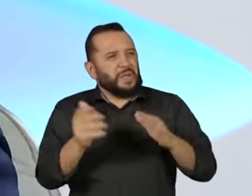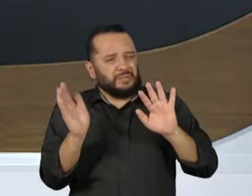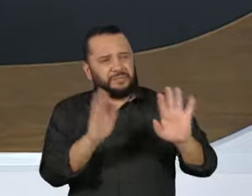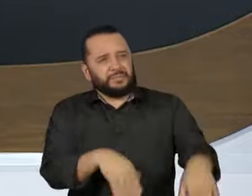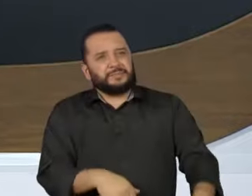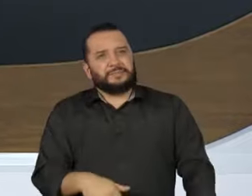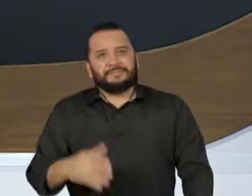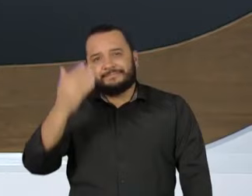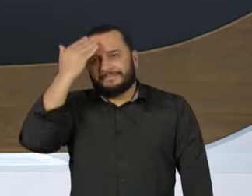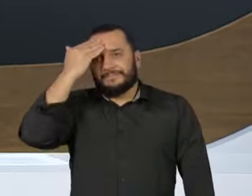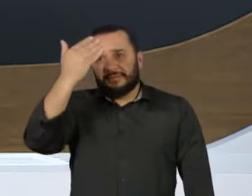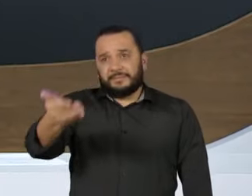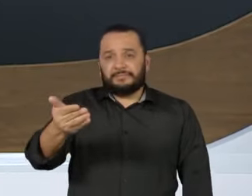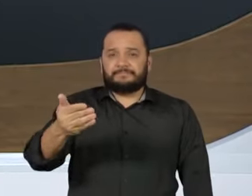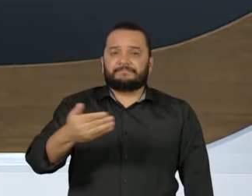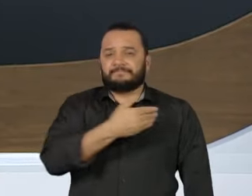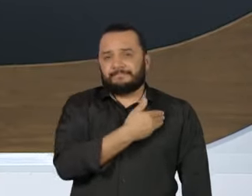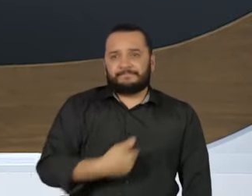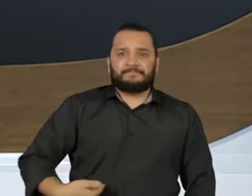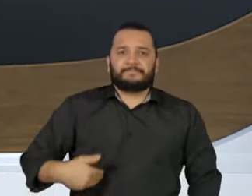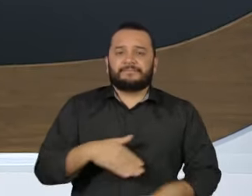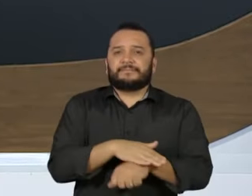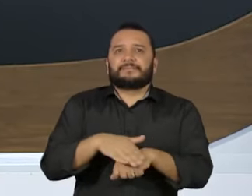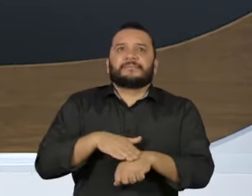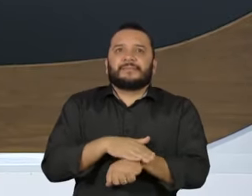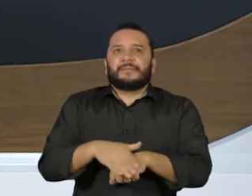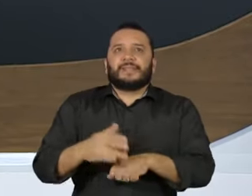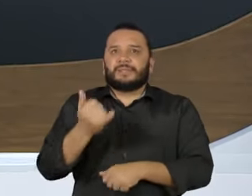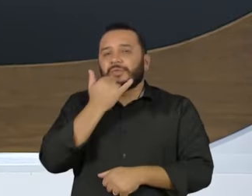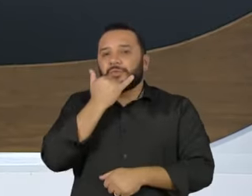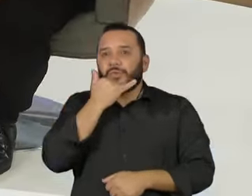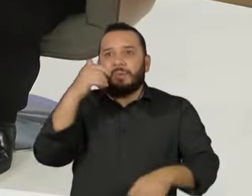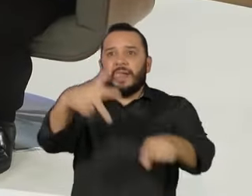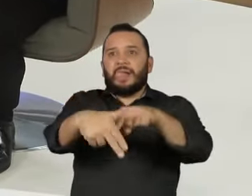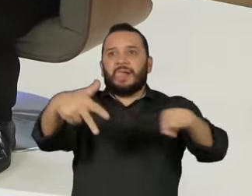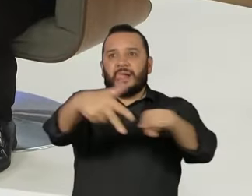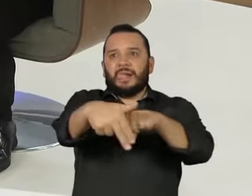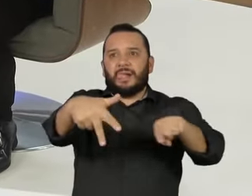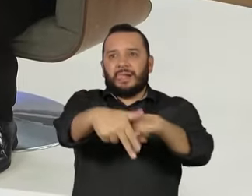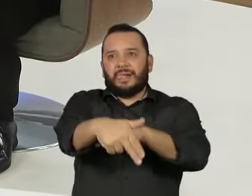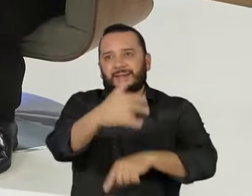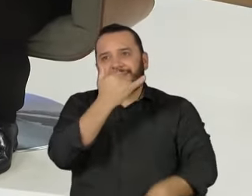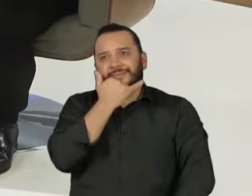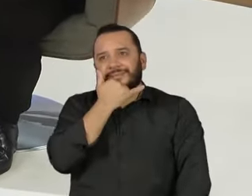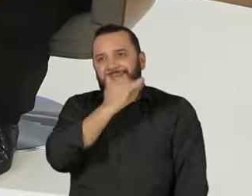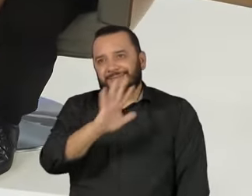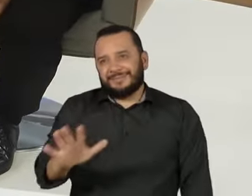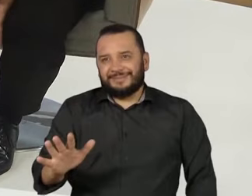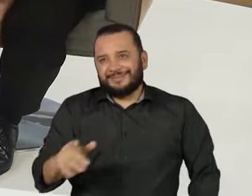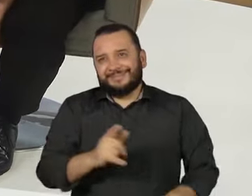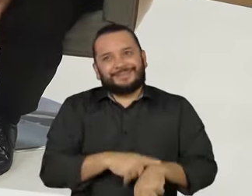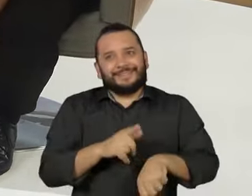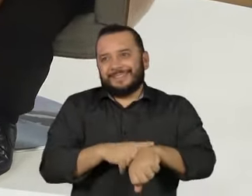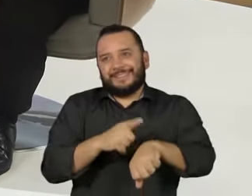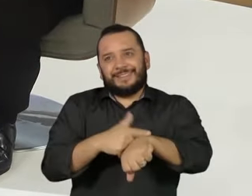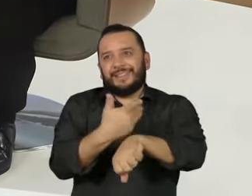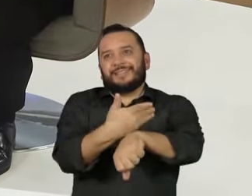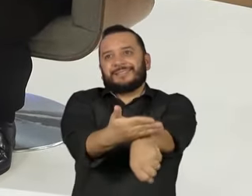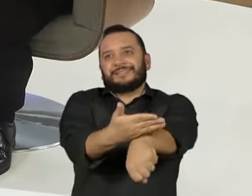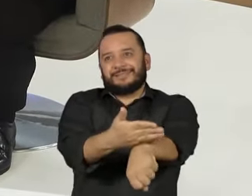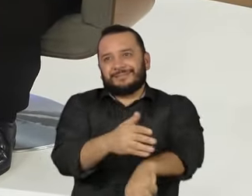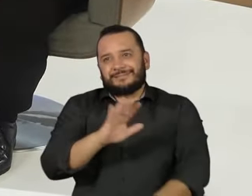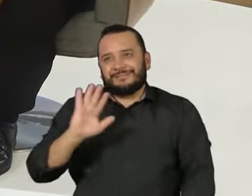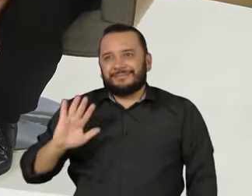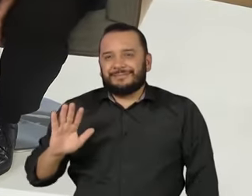Obrigada, governador, por essa conversa. Desculpa eu ficar apressando muito, mas é que o tempo urge. Obrigada mesmo.